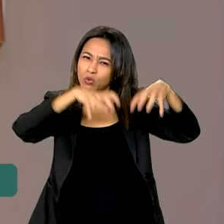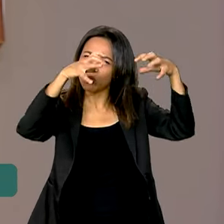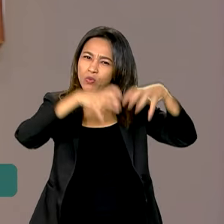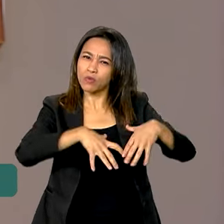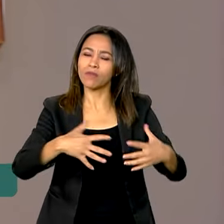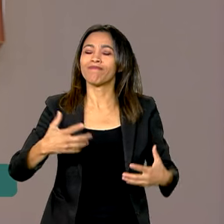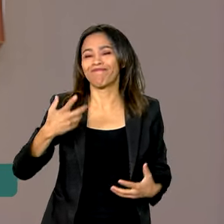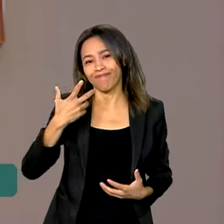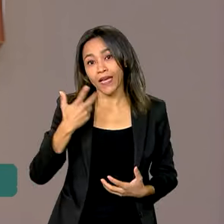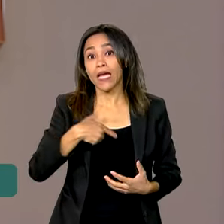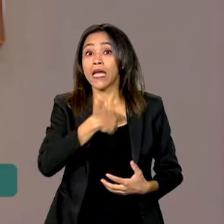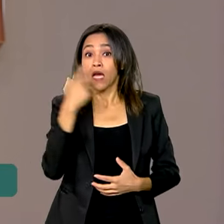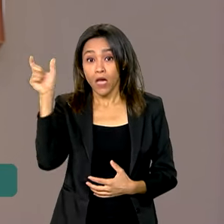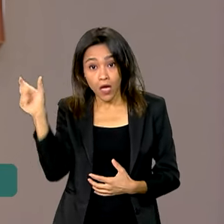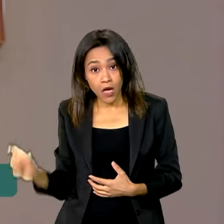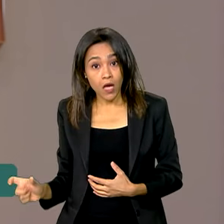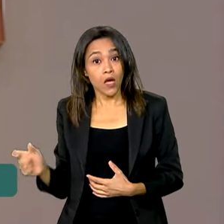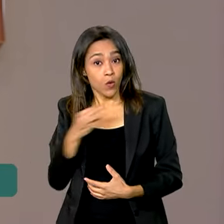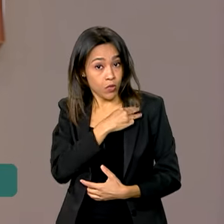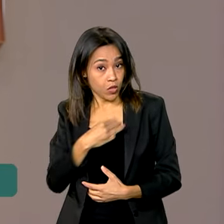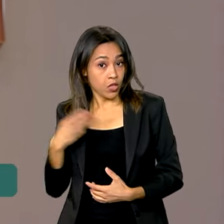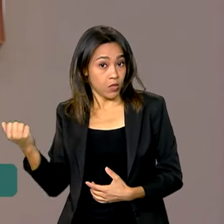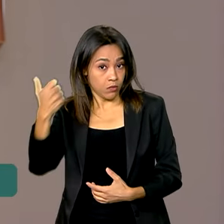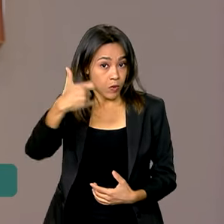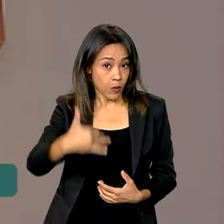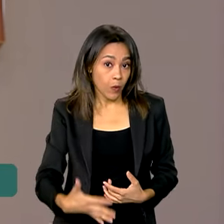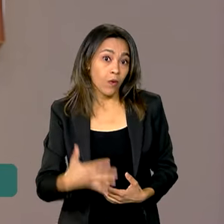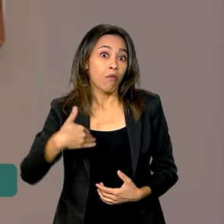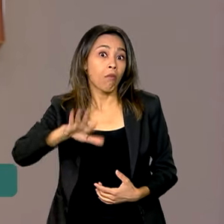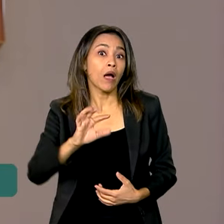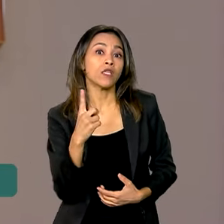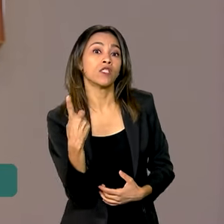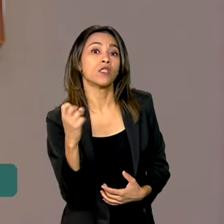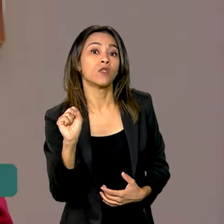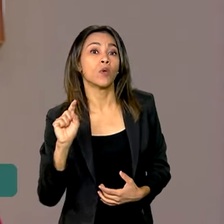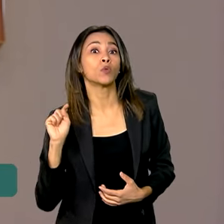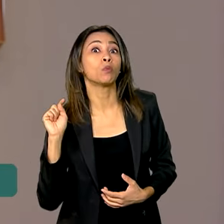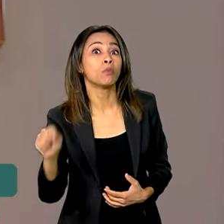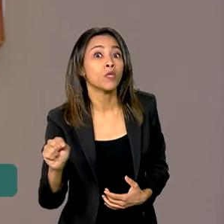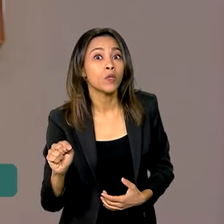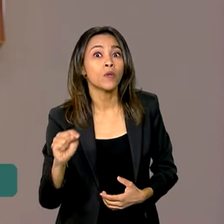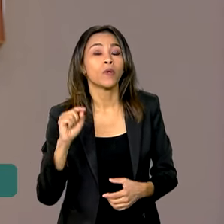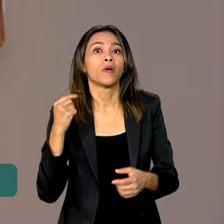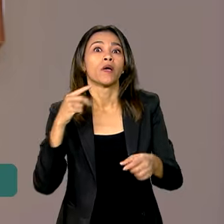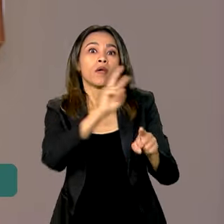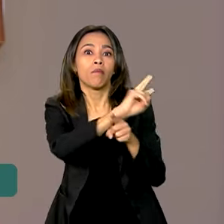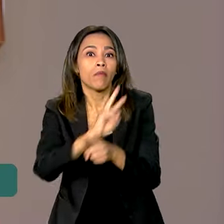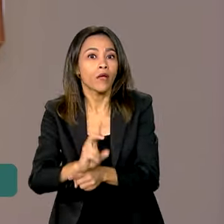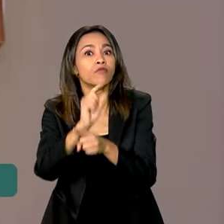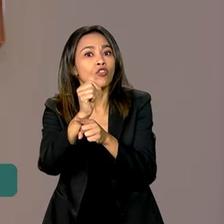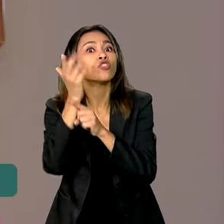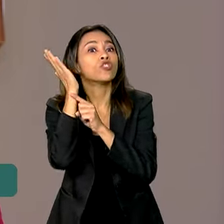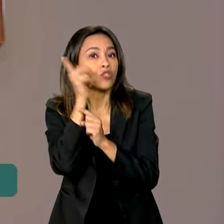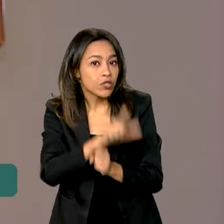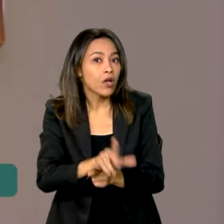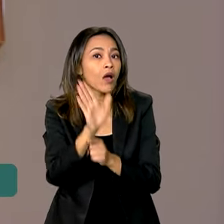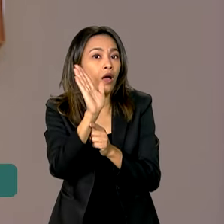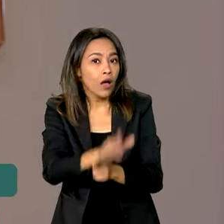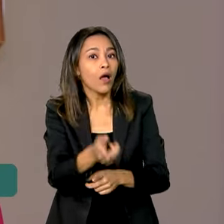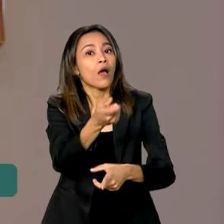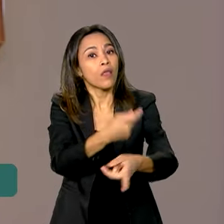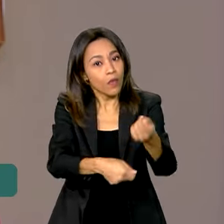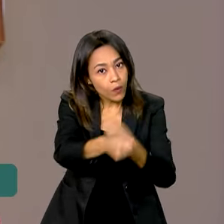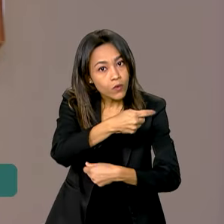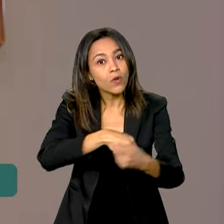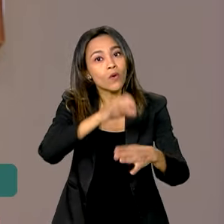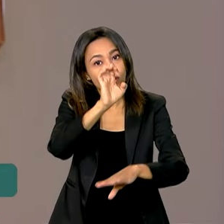debaixo d'água. Segundo o ministro, mais de 18 mil empréstimos já foram negociados no estado com condições bem